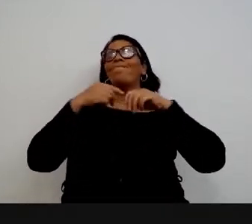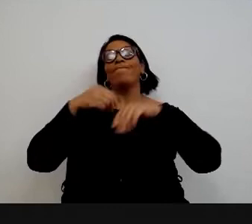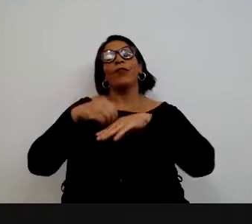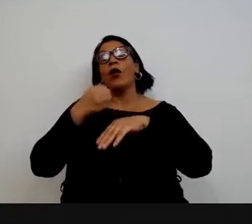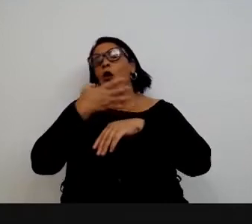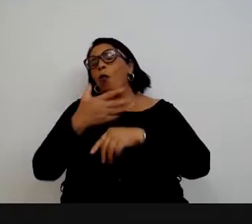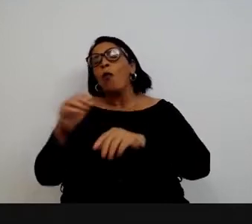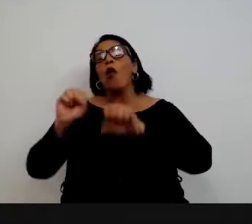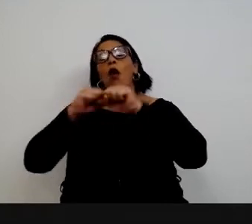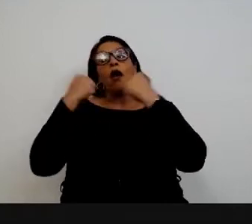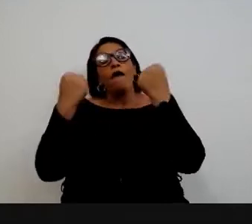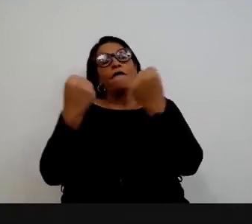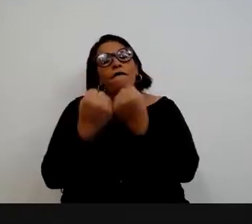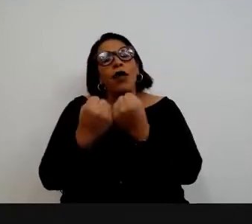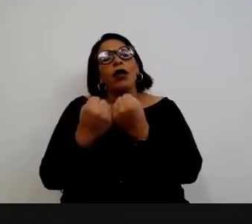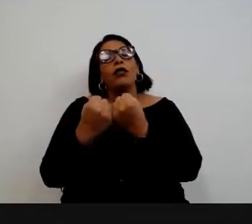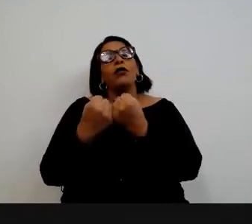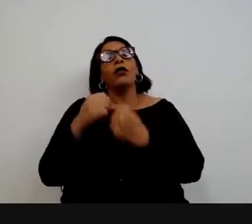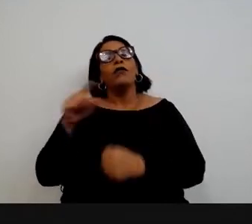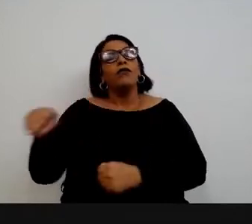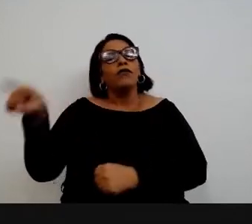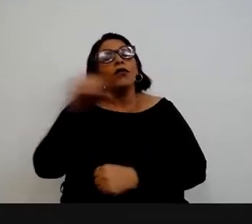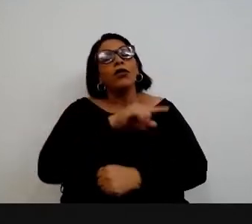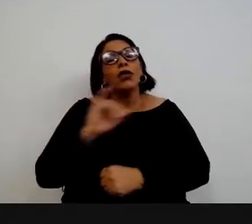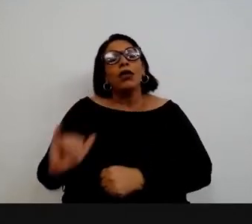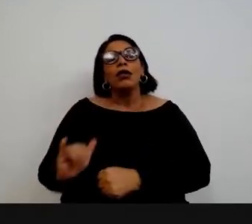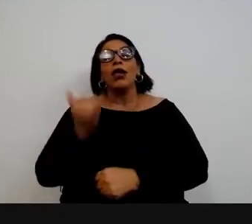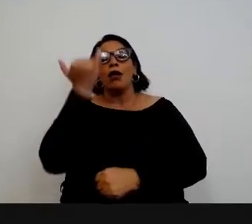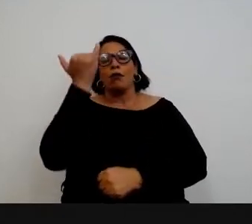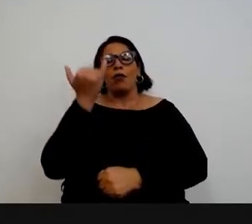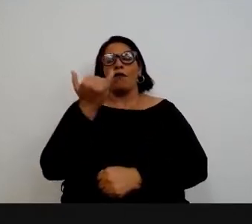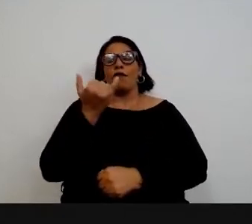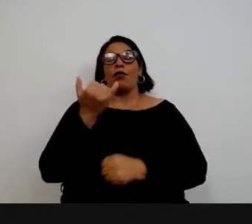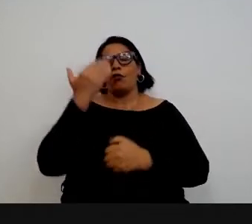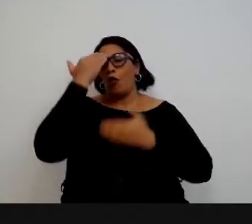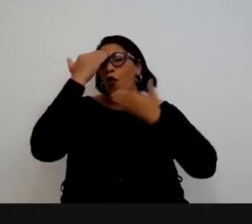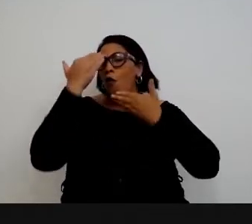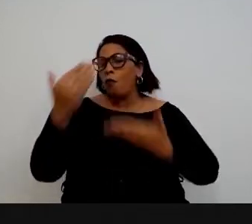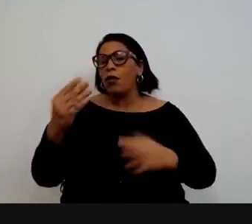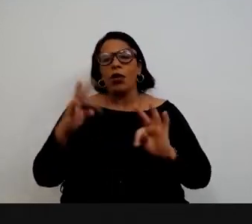excelente jornada, um excelente evento, que seja muito proveitoso para todos. Muito obrigado.